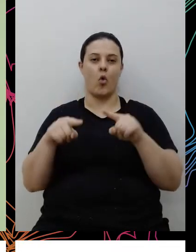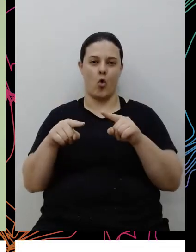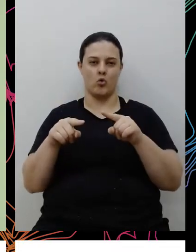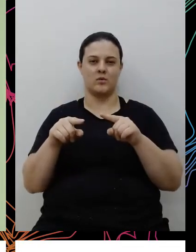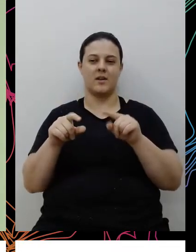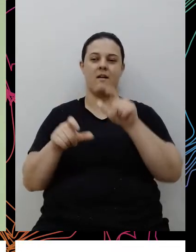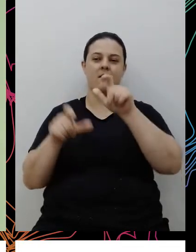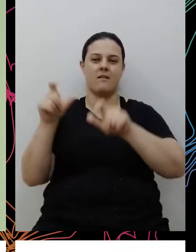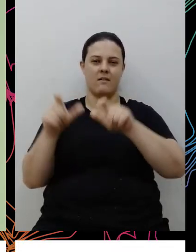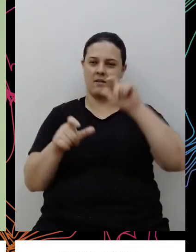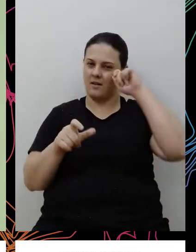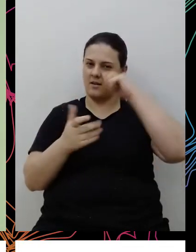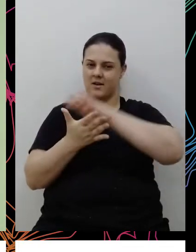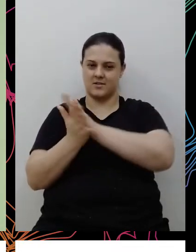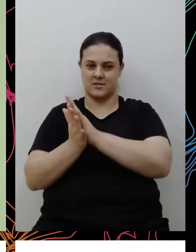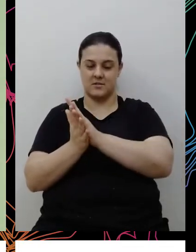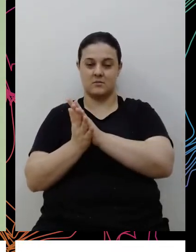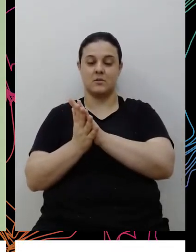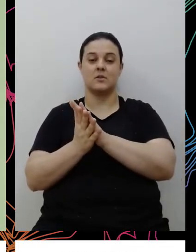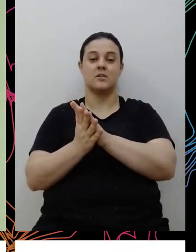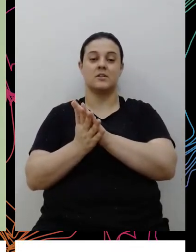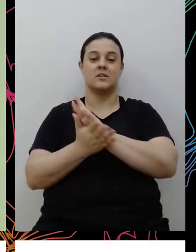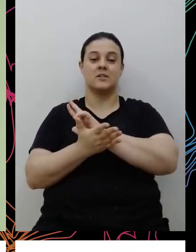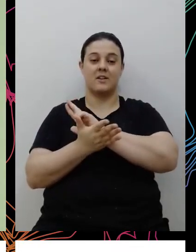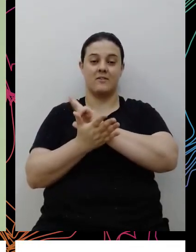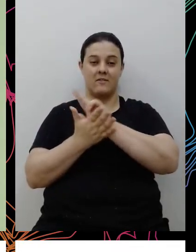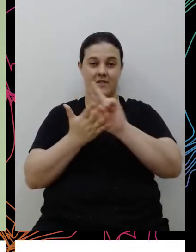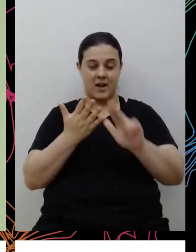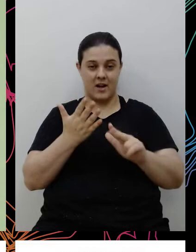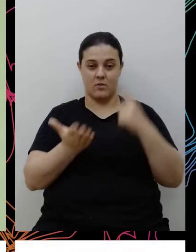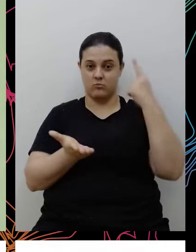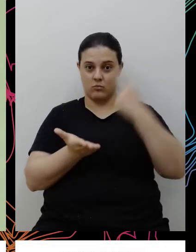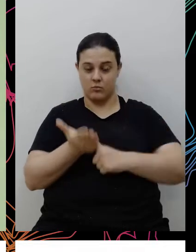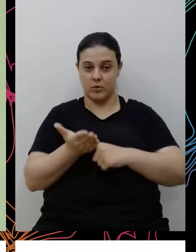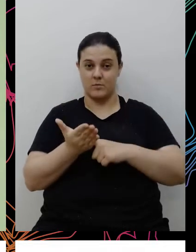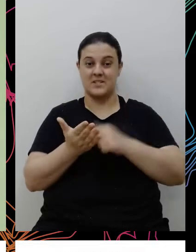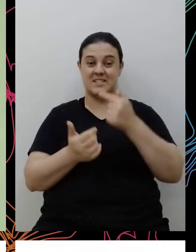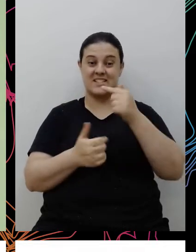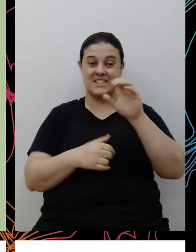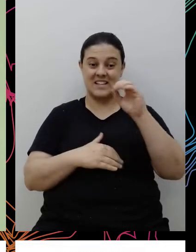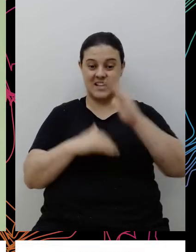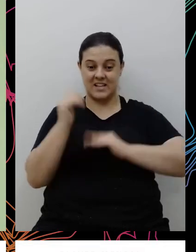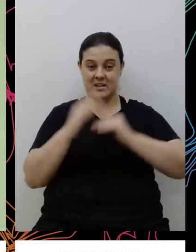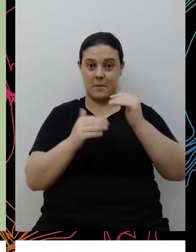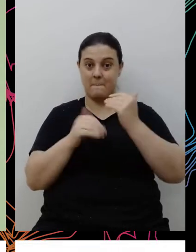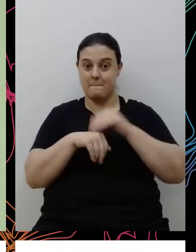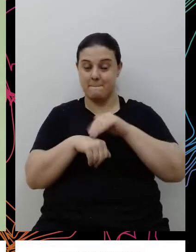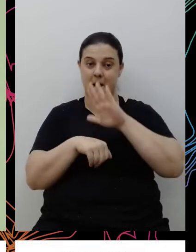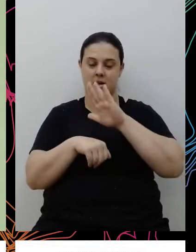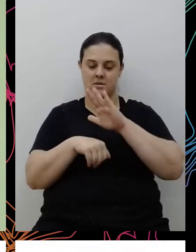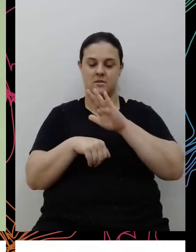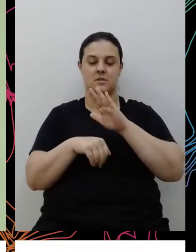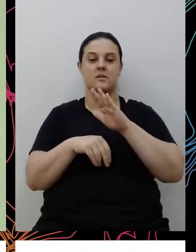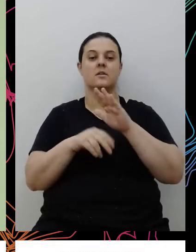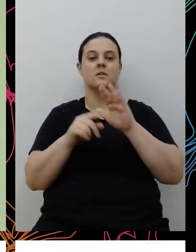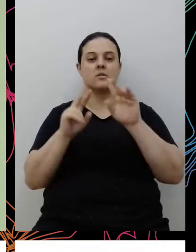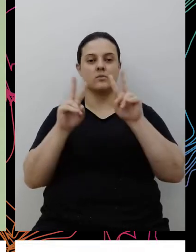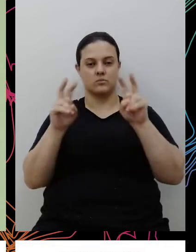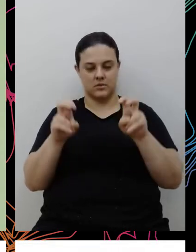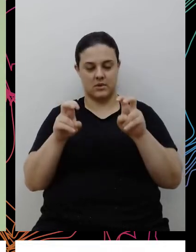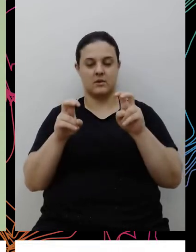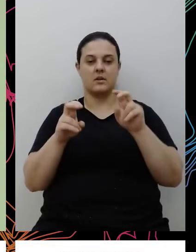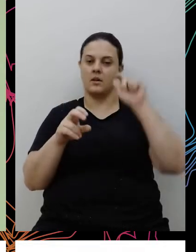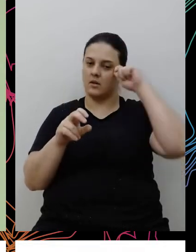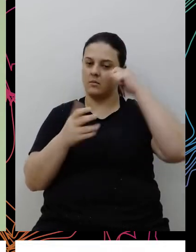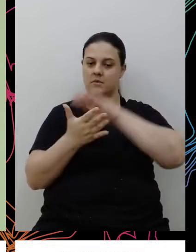oito compromissos e mais de setenta ações para avançar com essa pauta da equidade racial e de combate